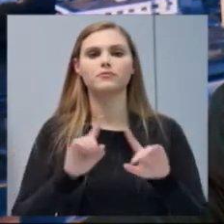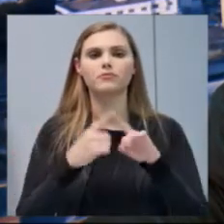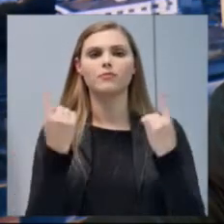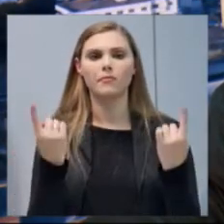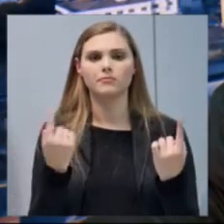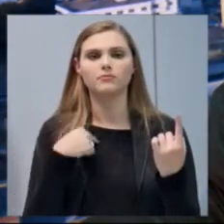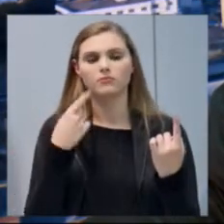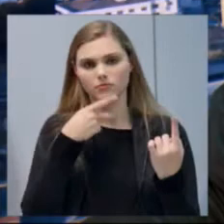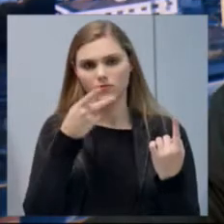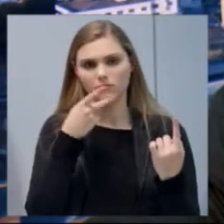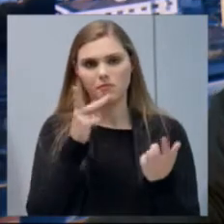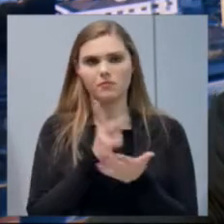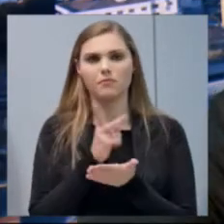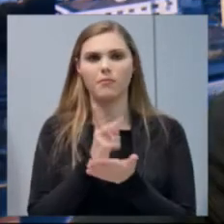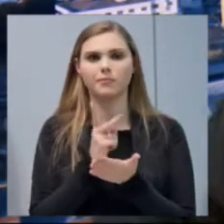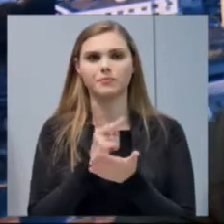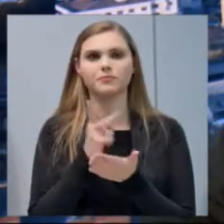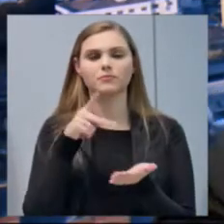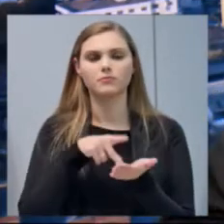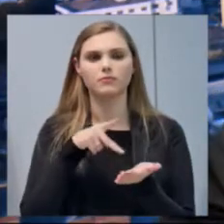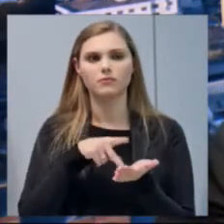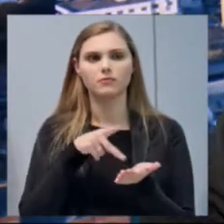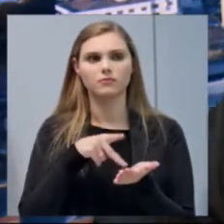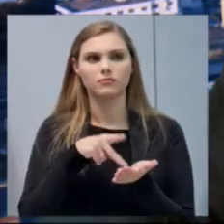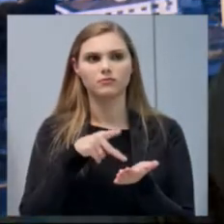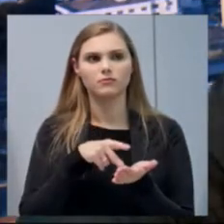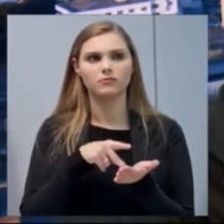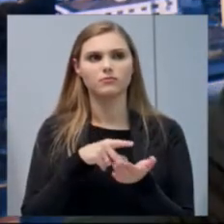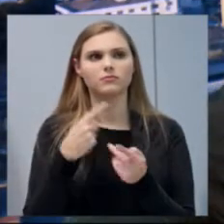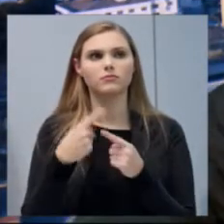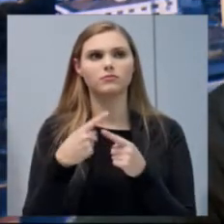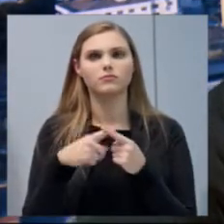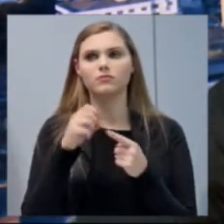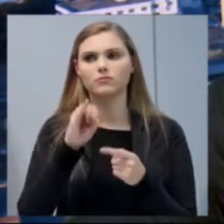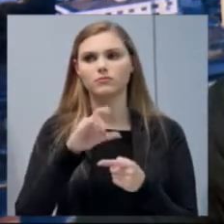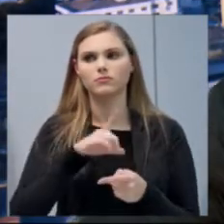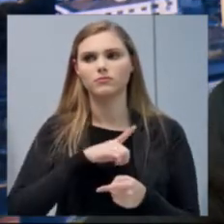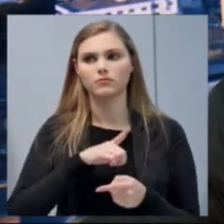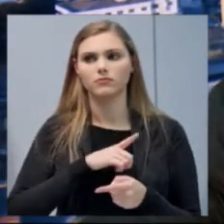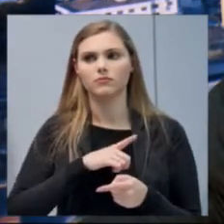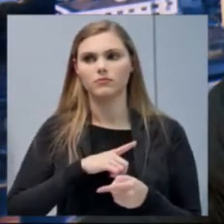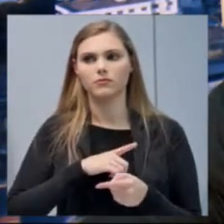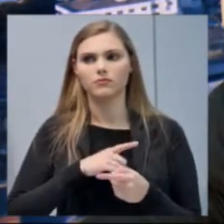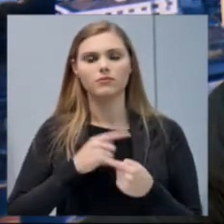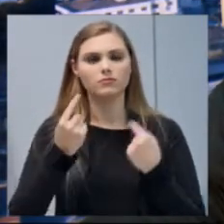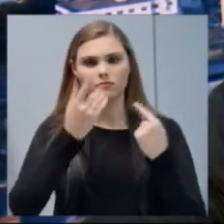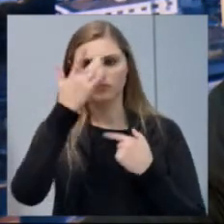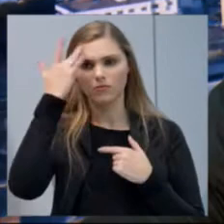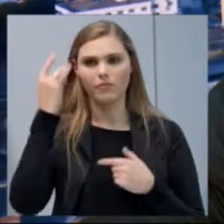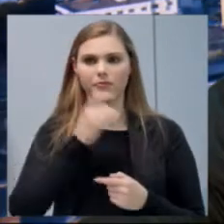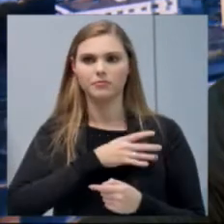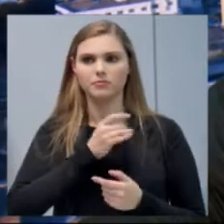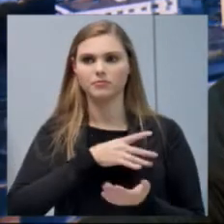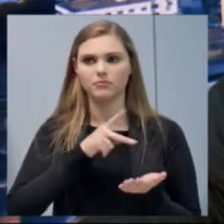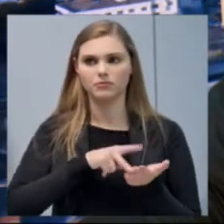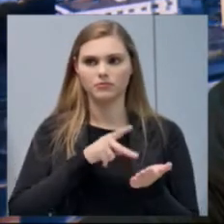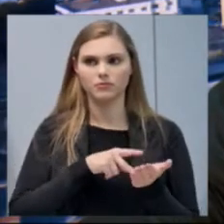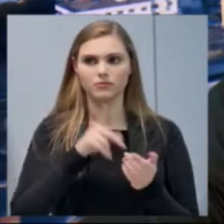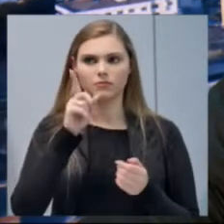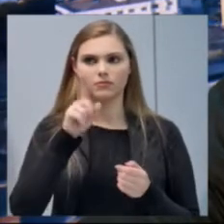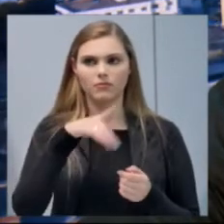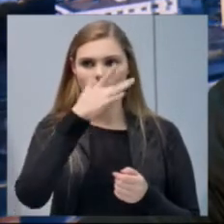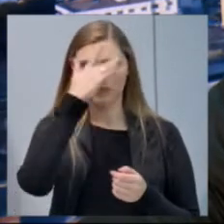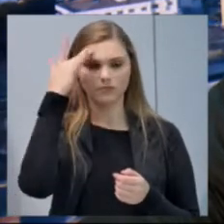vou falar sempre a verdade, porque se tem alguém com medo da verdade, essa